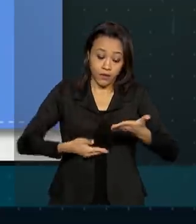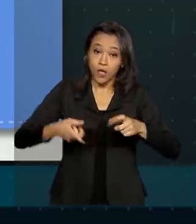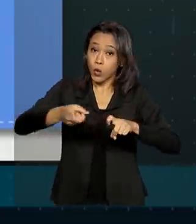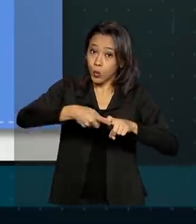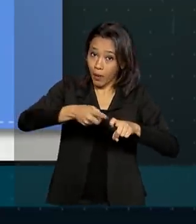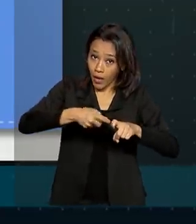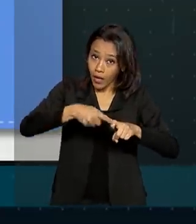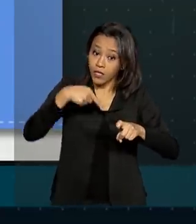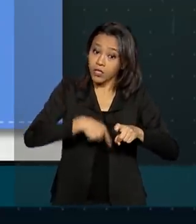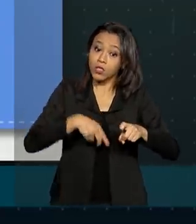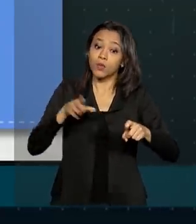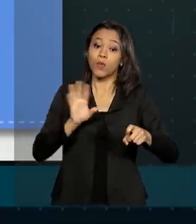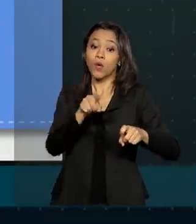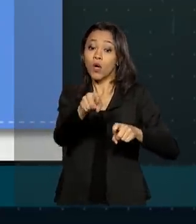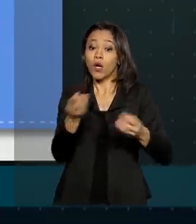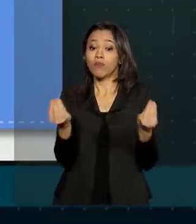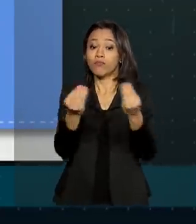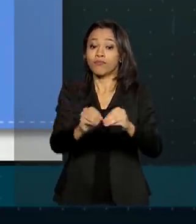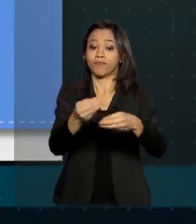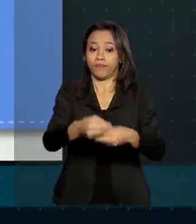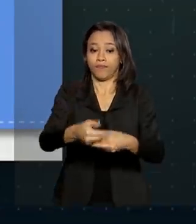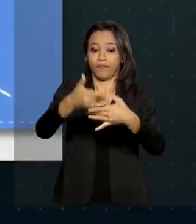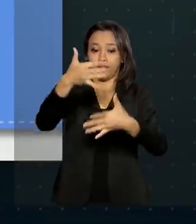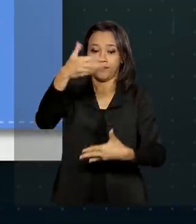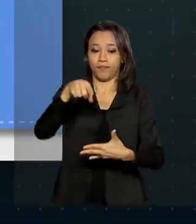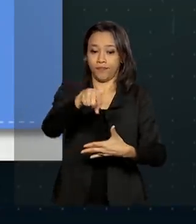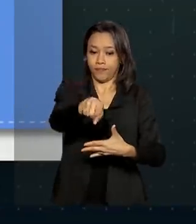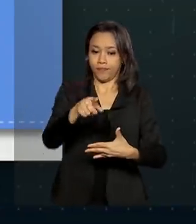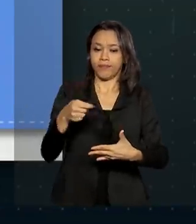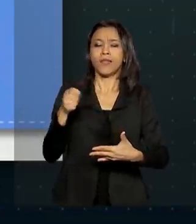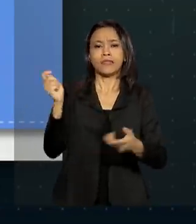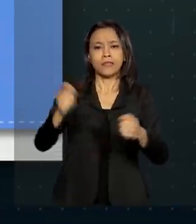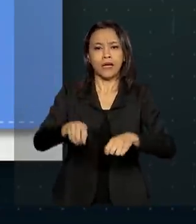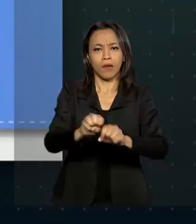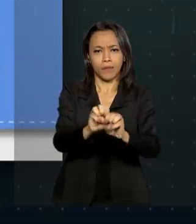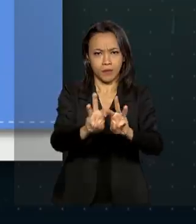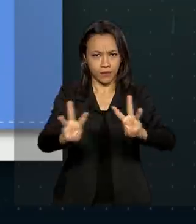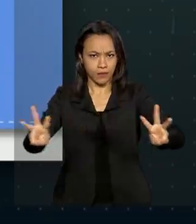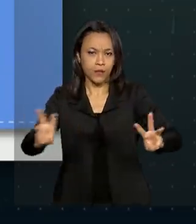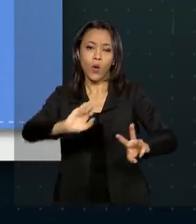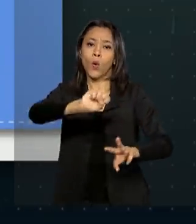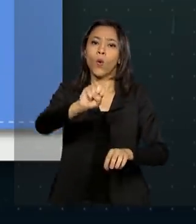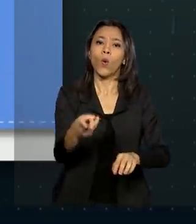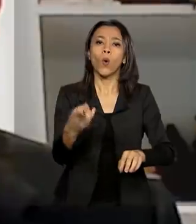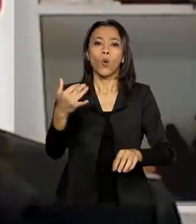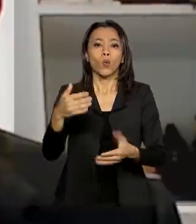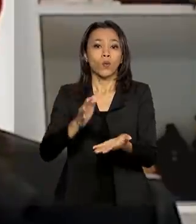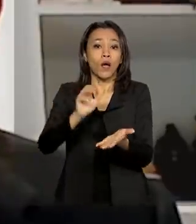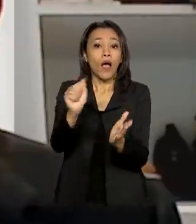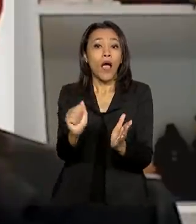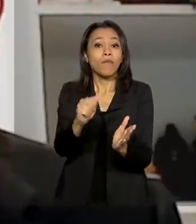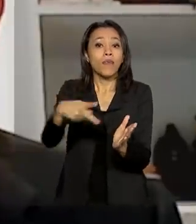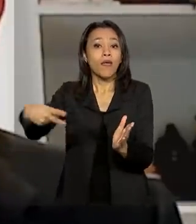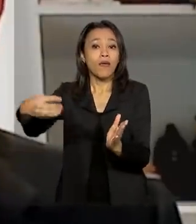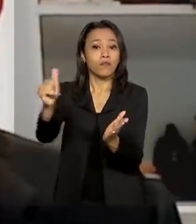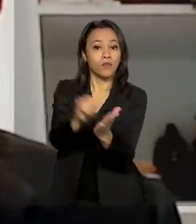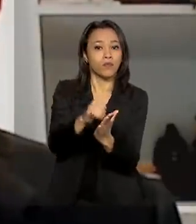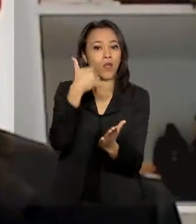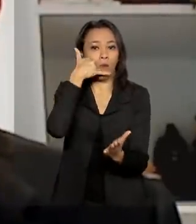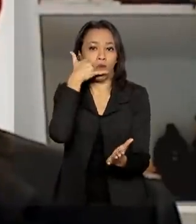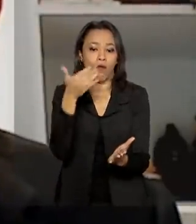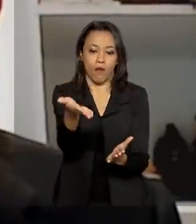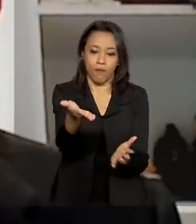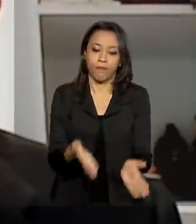pelo meu INSS, que pode ser acessado pelo site ou por aplicativo no celular. Nessa semana, nós estamos